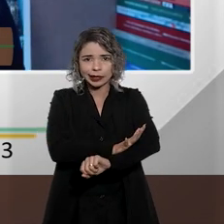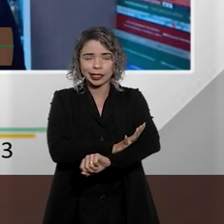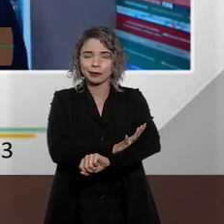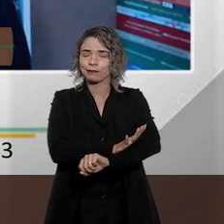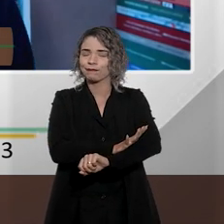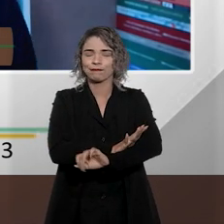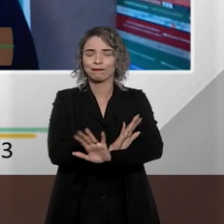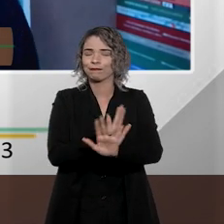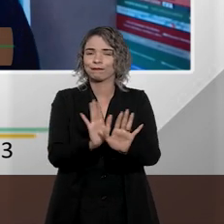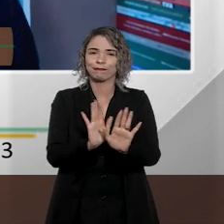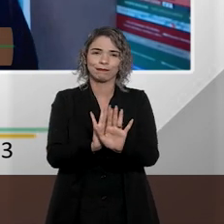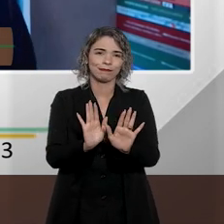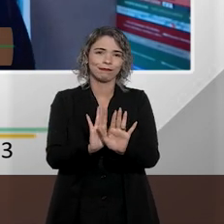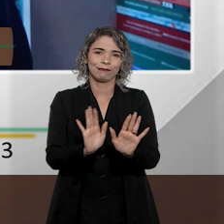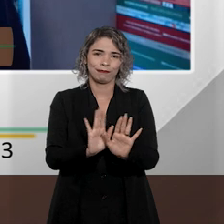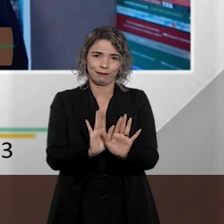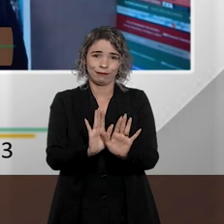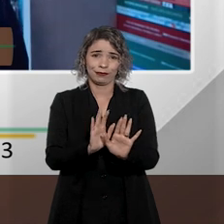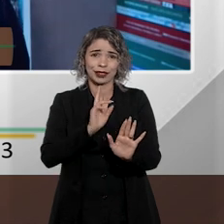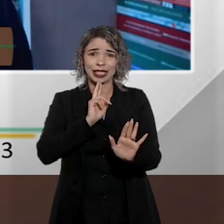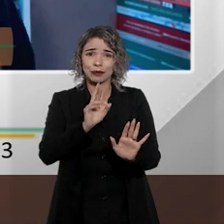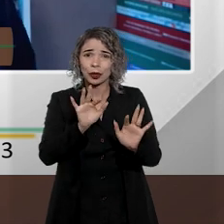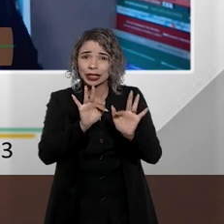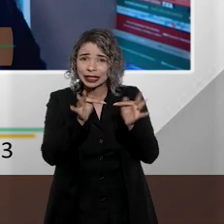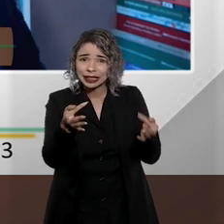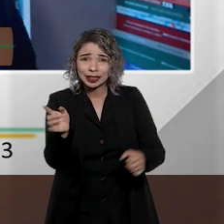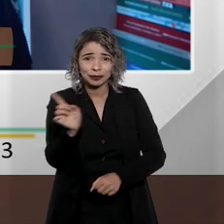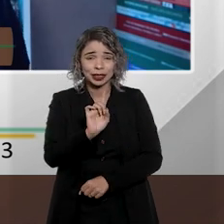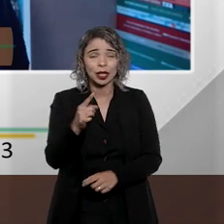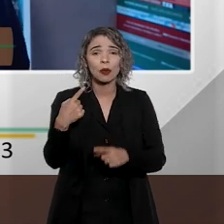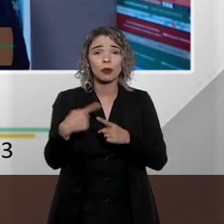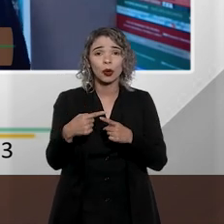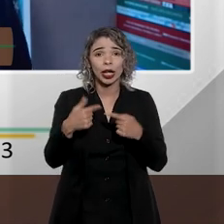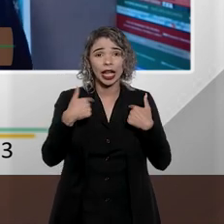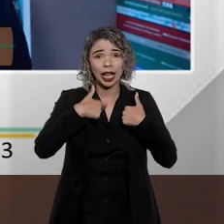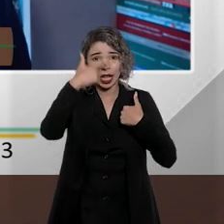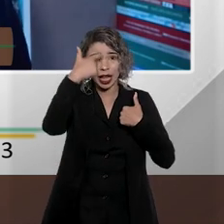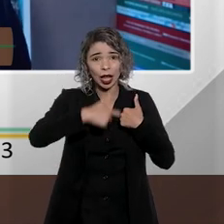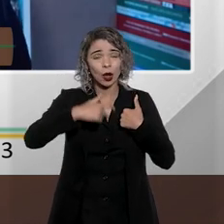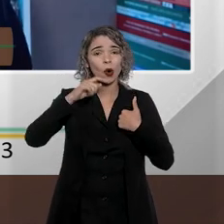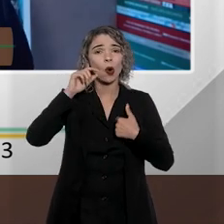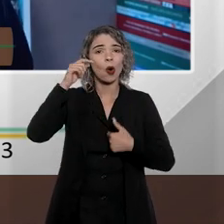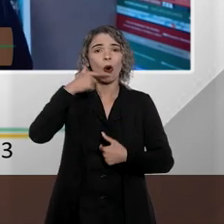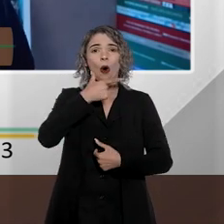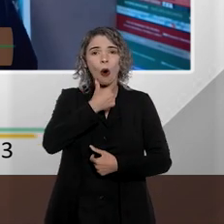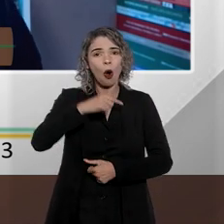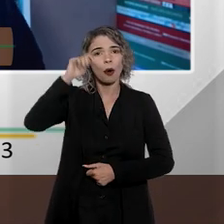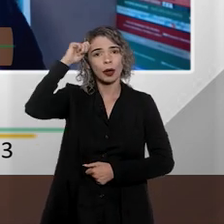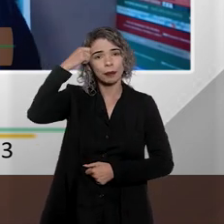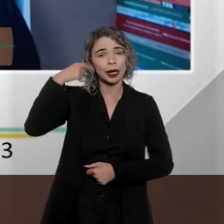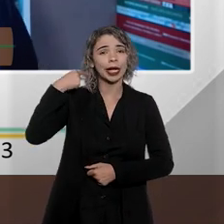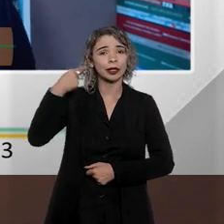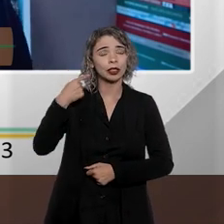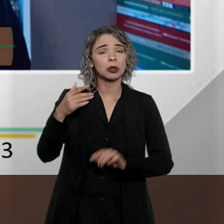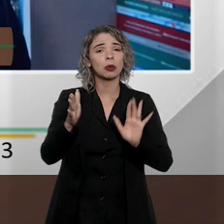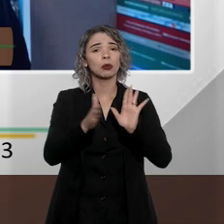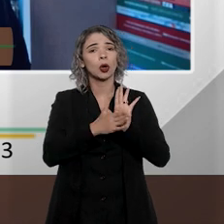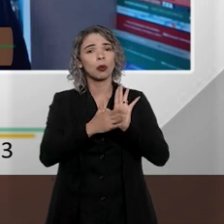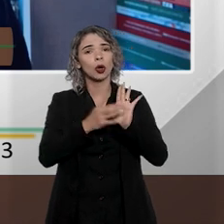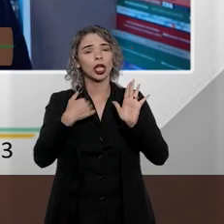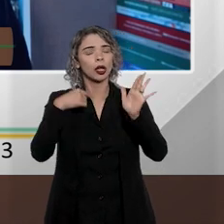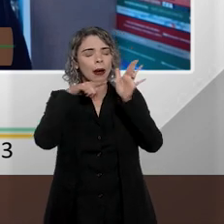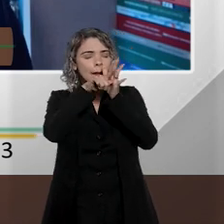E eu falo da complexidade da resposta justamente porque eu, enquanto um homem negro, advogado, que me proponho a